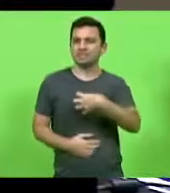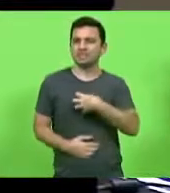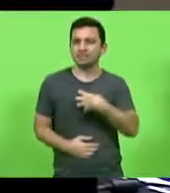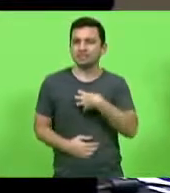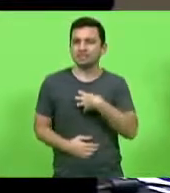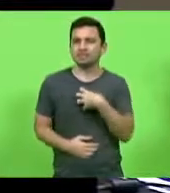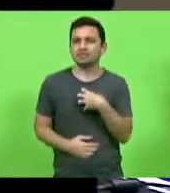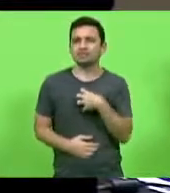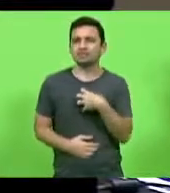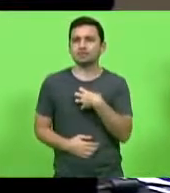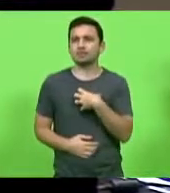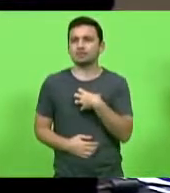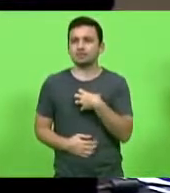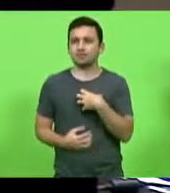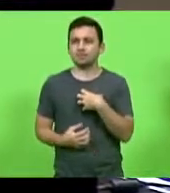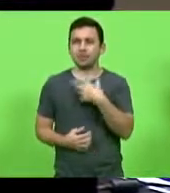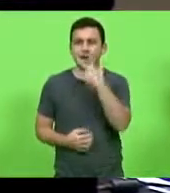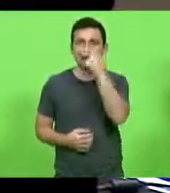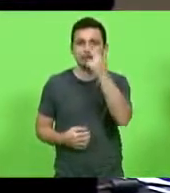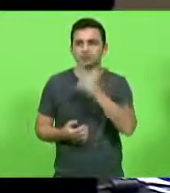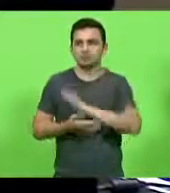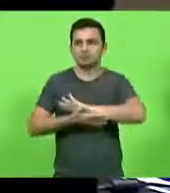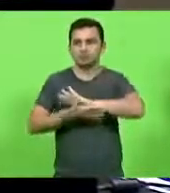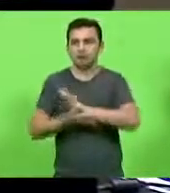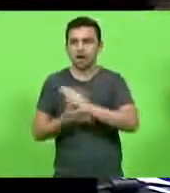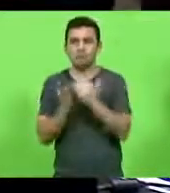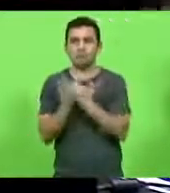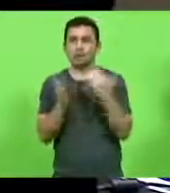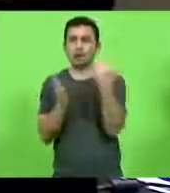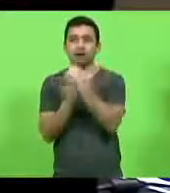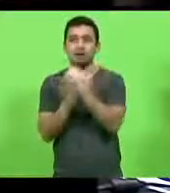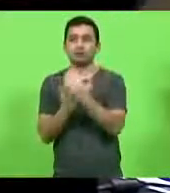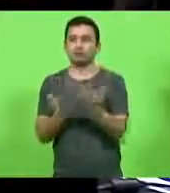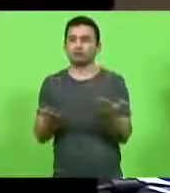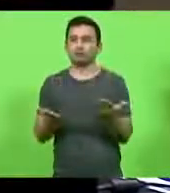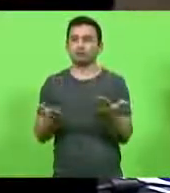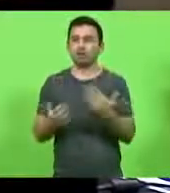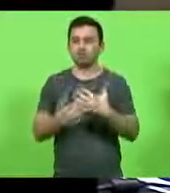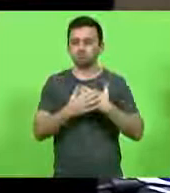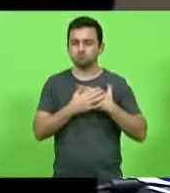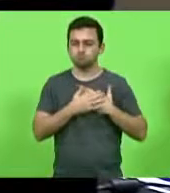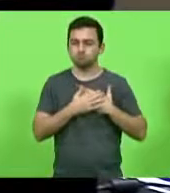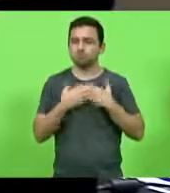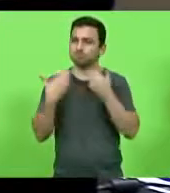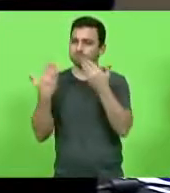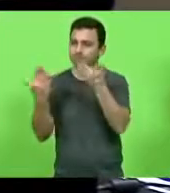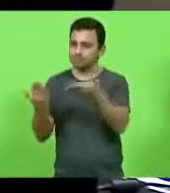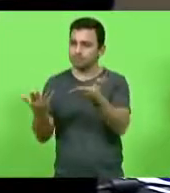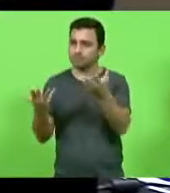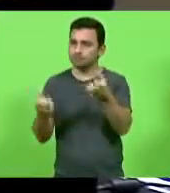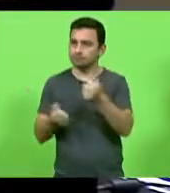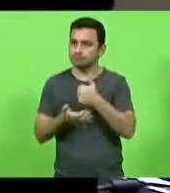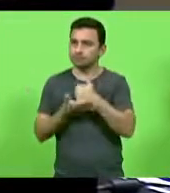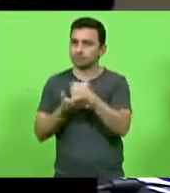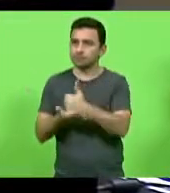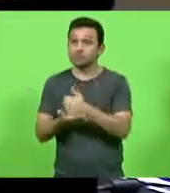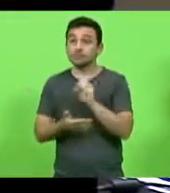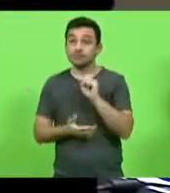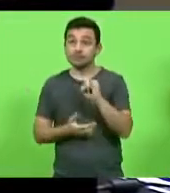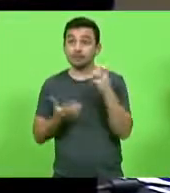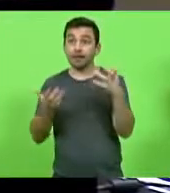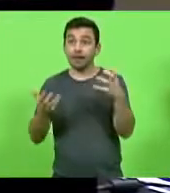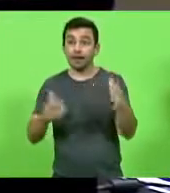extremistas no nosso país. Então, minha solidariedade à vossa excelência. E eu acho que, se alguém quiser